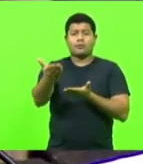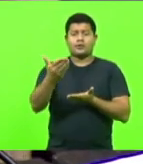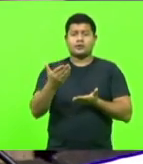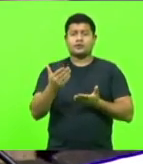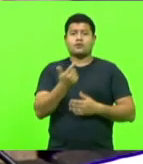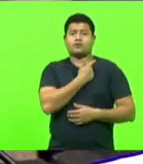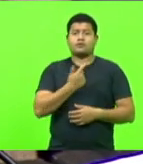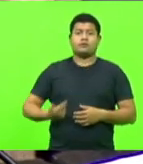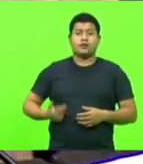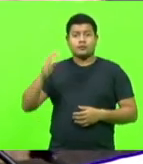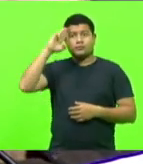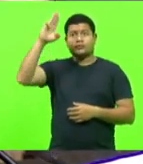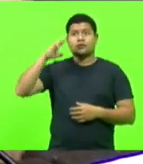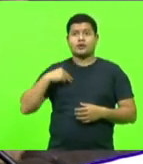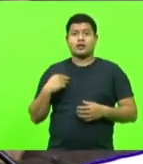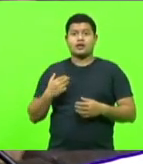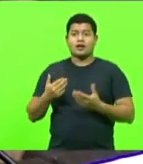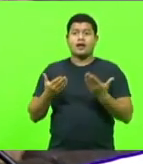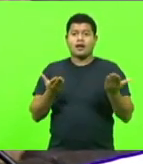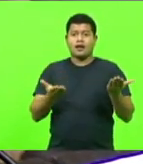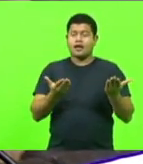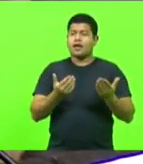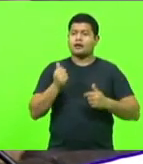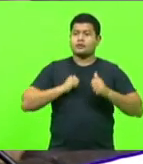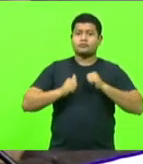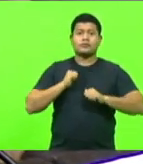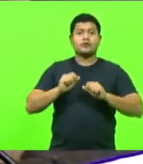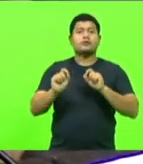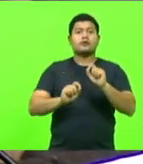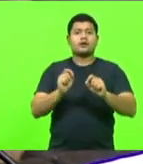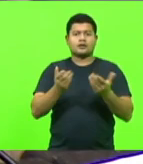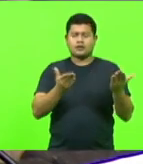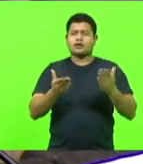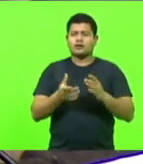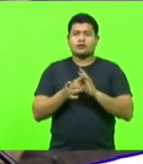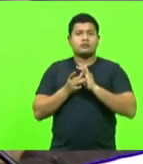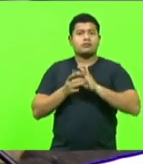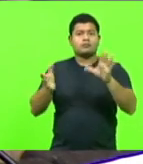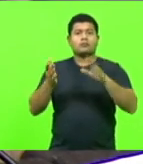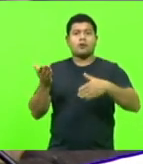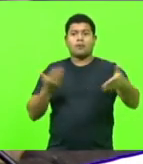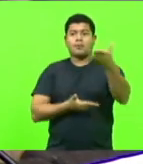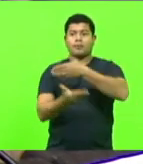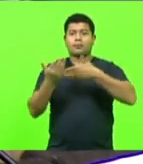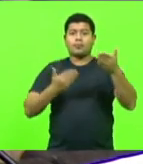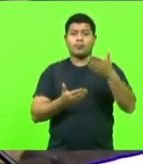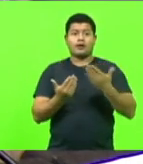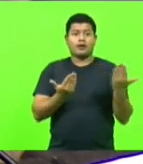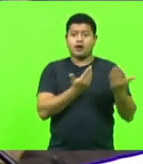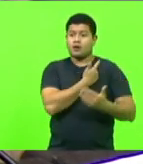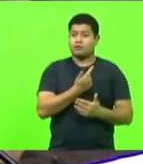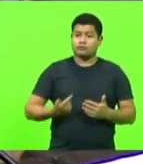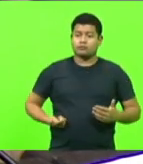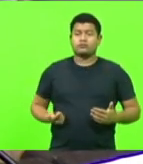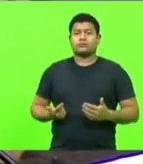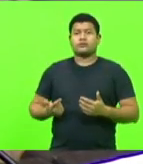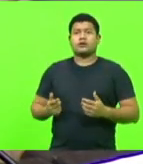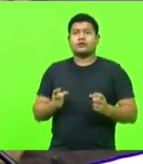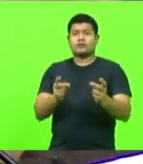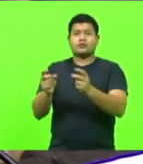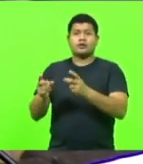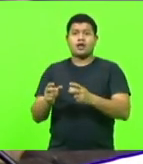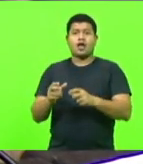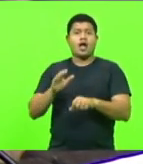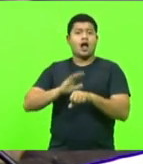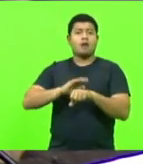fosse adepto do livre mercado e entendesse a verdadeira função do Estado, que não é botar a mão naquilo que é o mercado que